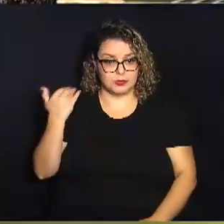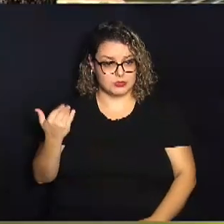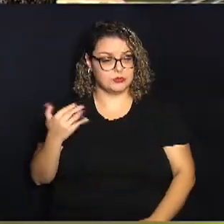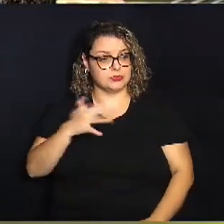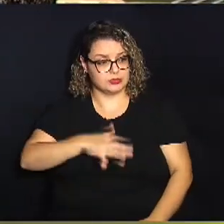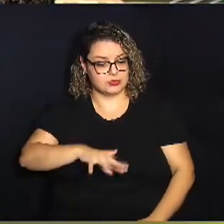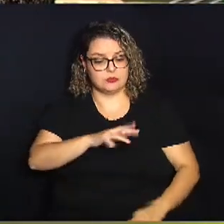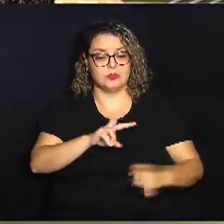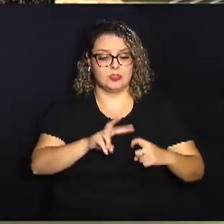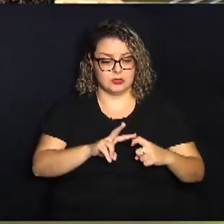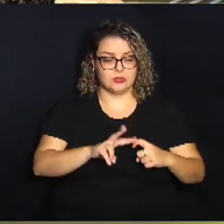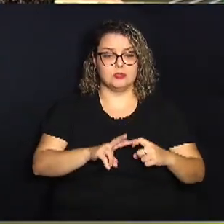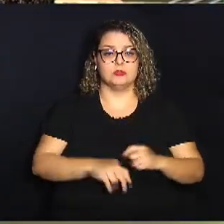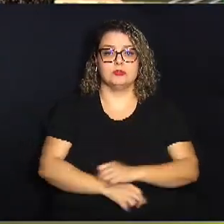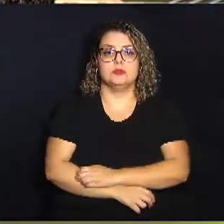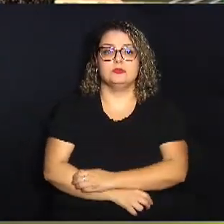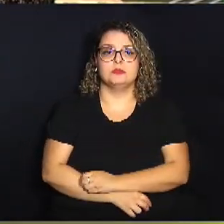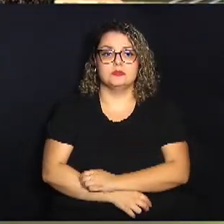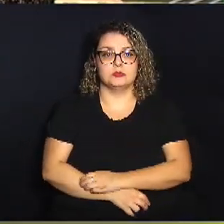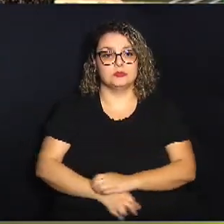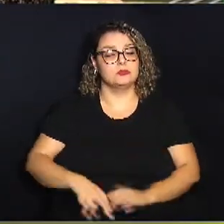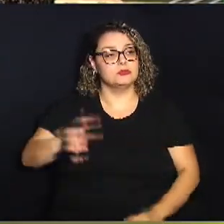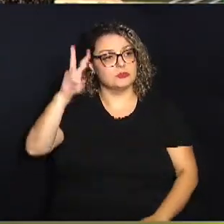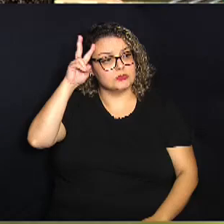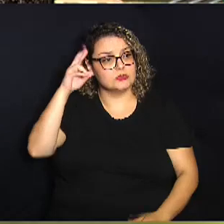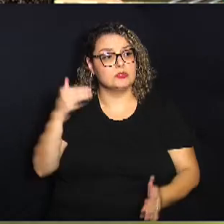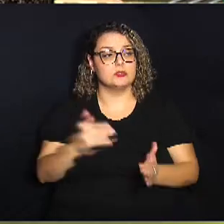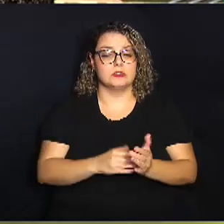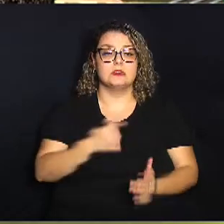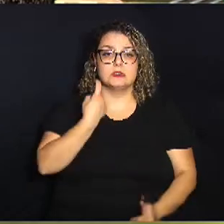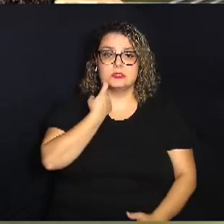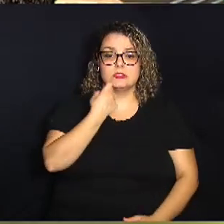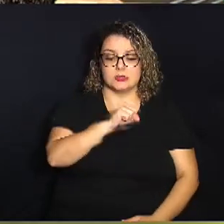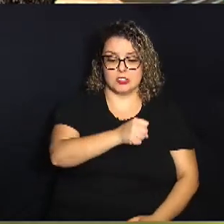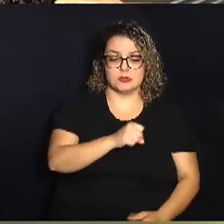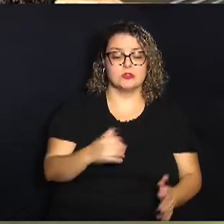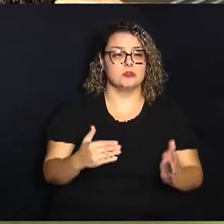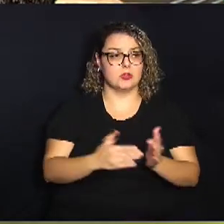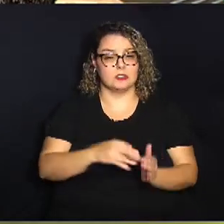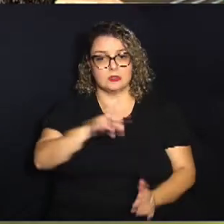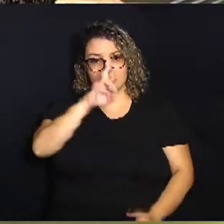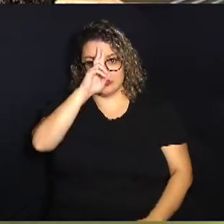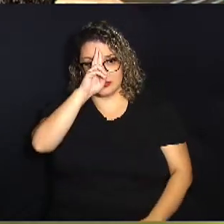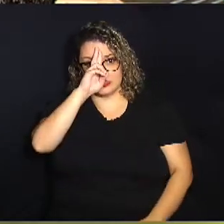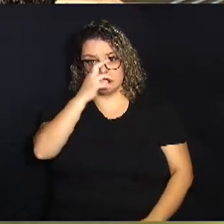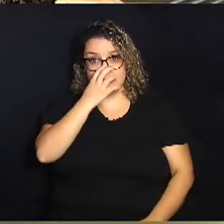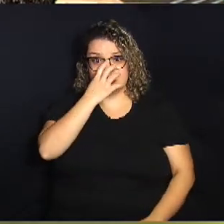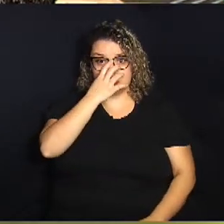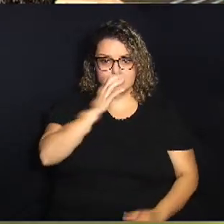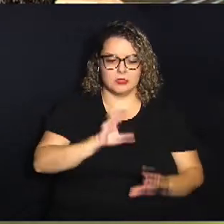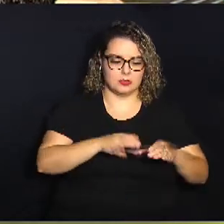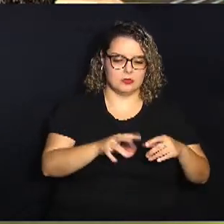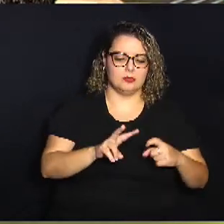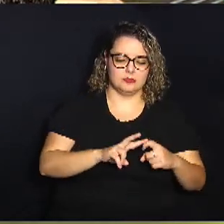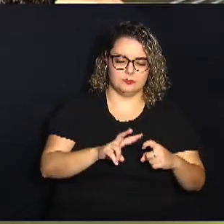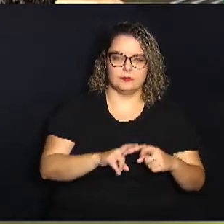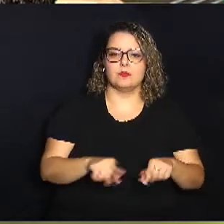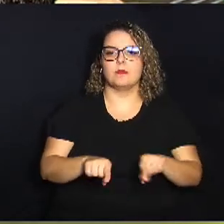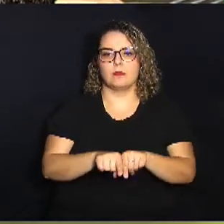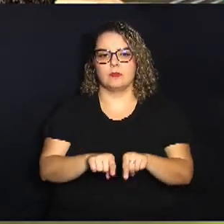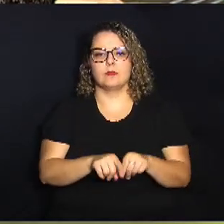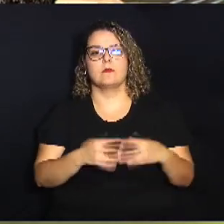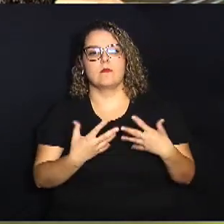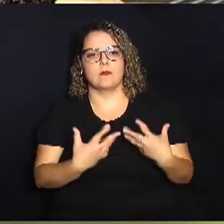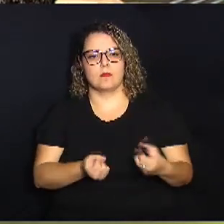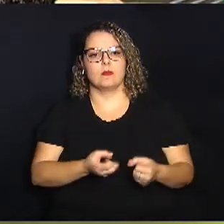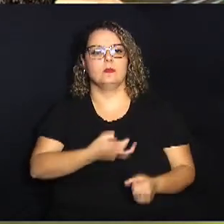veterinário, lá de segunda a sexta, das oito da manhã até ao meio-dia, a equipe de veterinários também vão estar recebendo